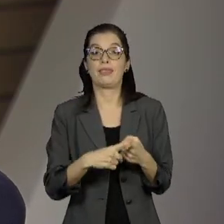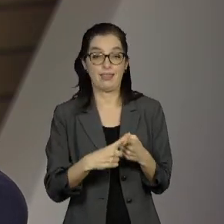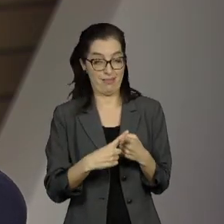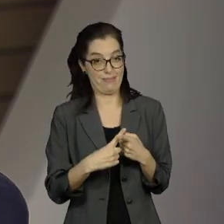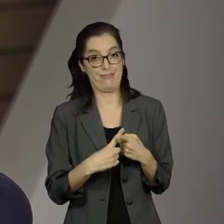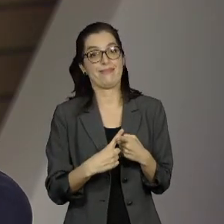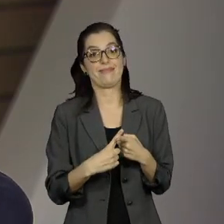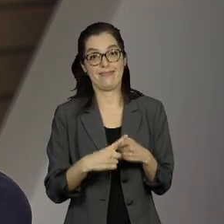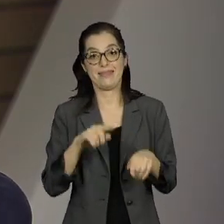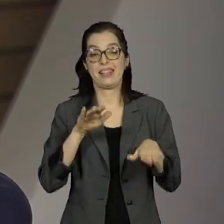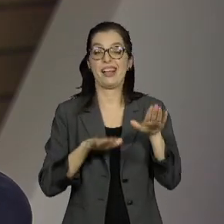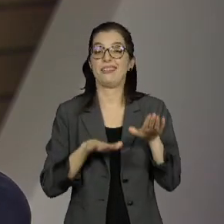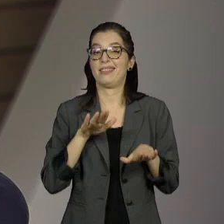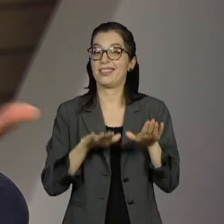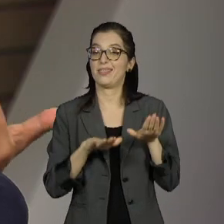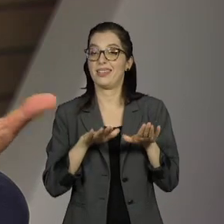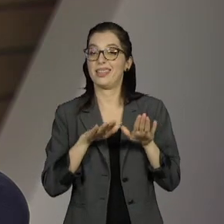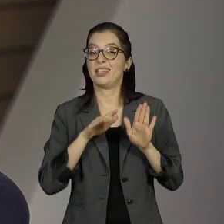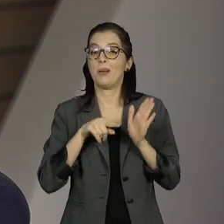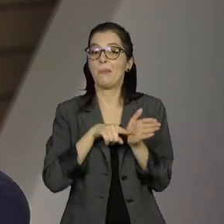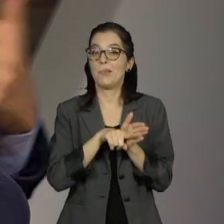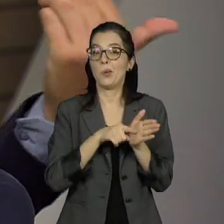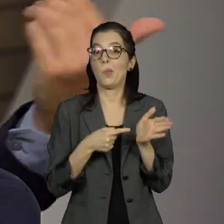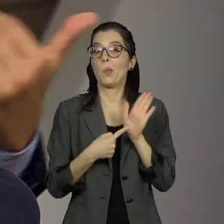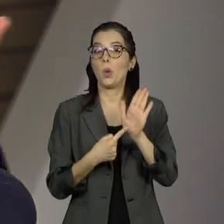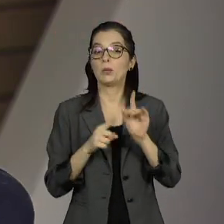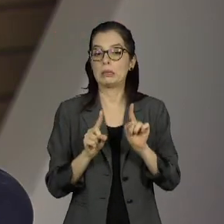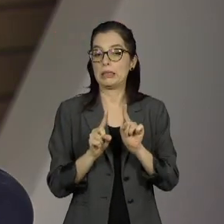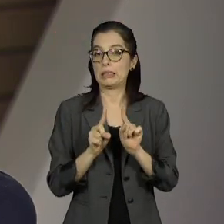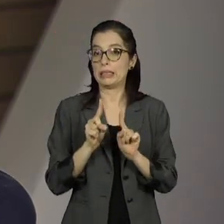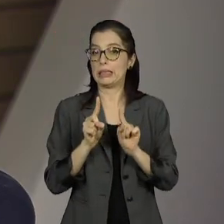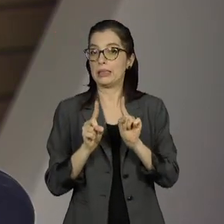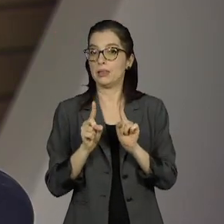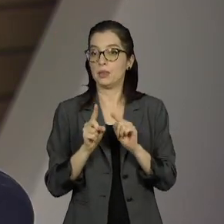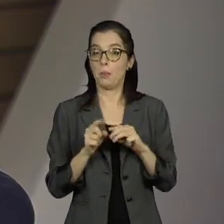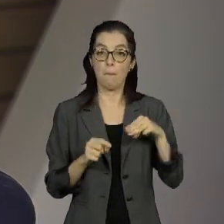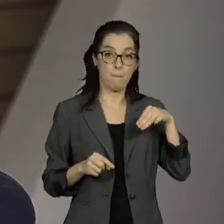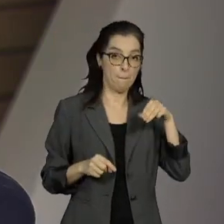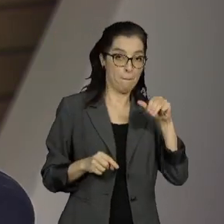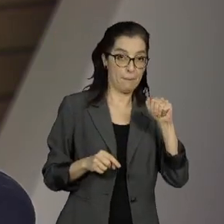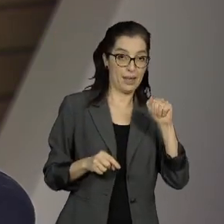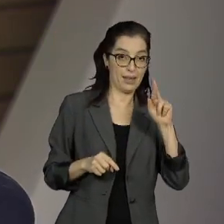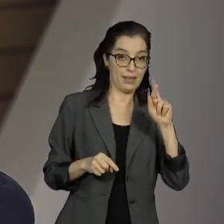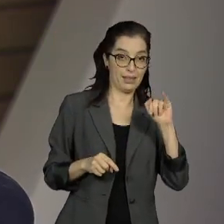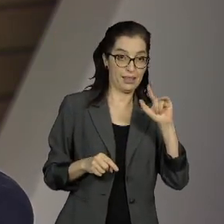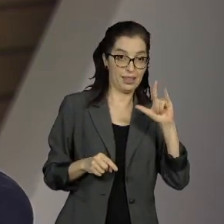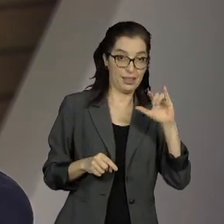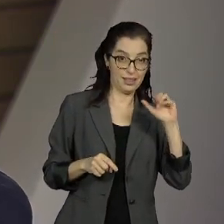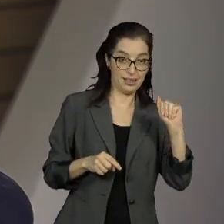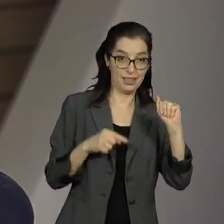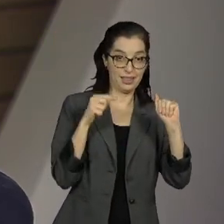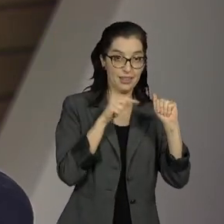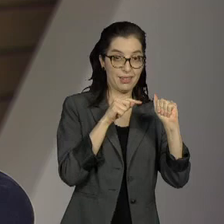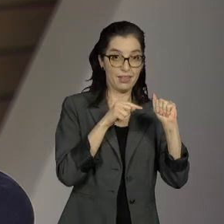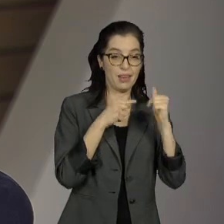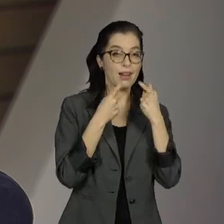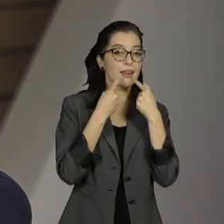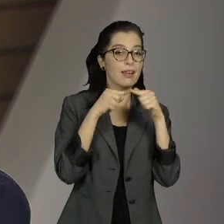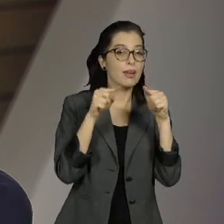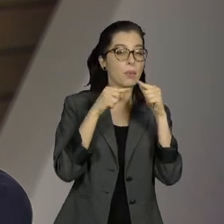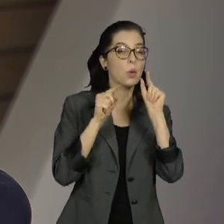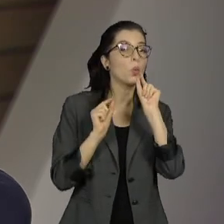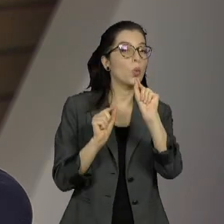proximidade nas pesquisas. Essa semana, a Marília, uma das reclamações ali da campanha, foi com relação a uns